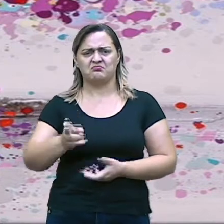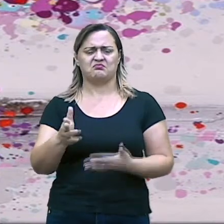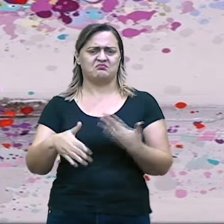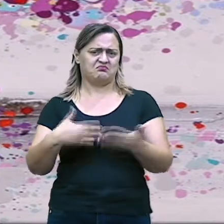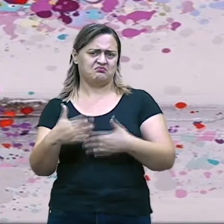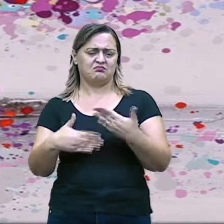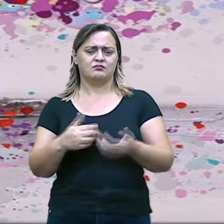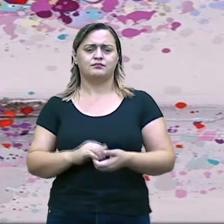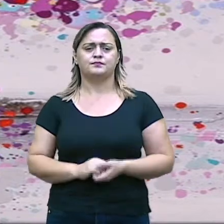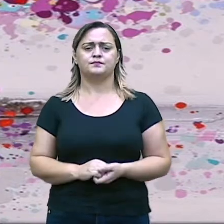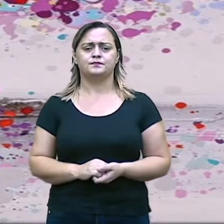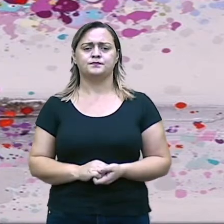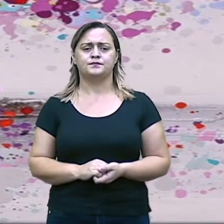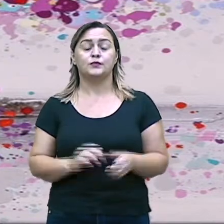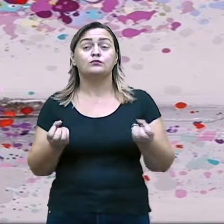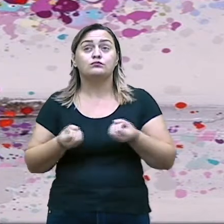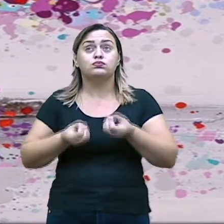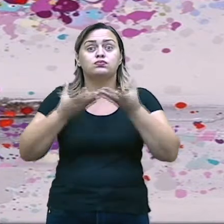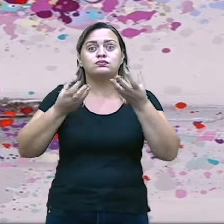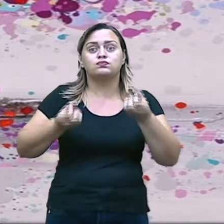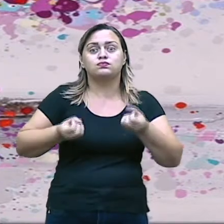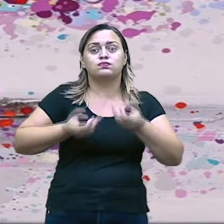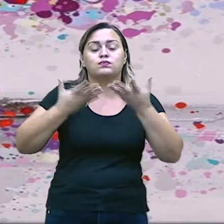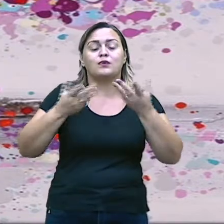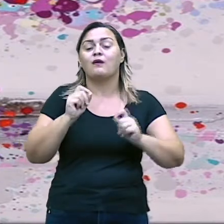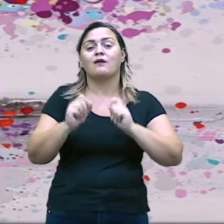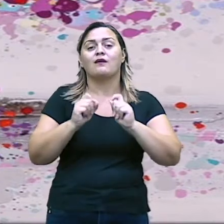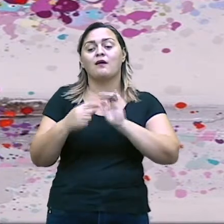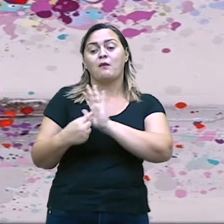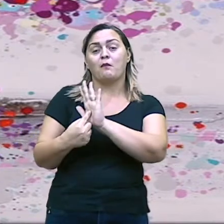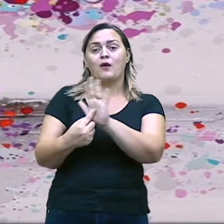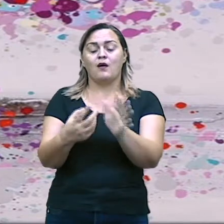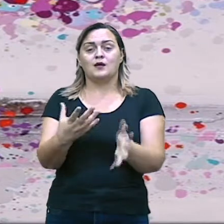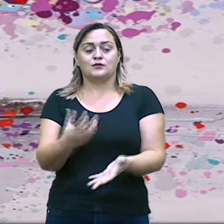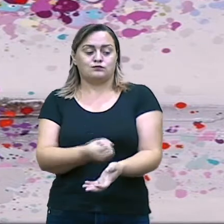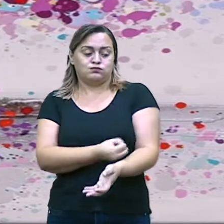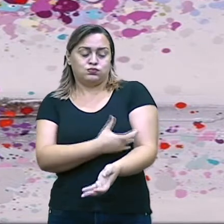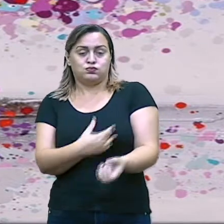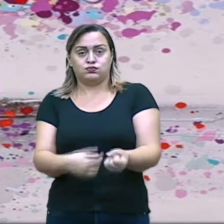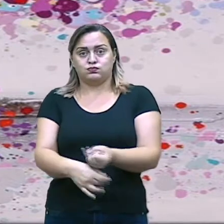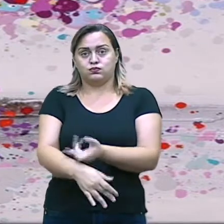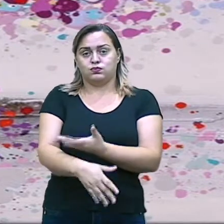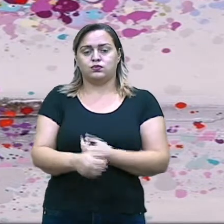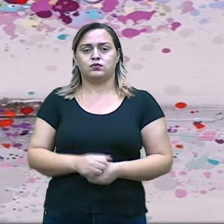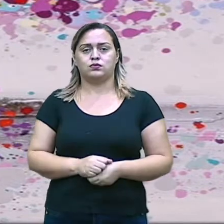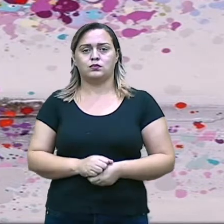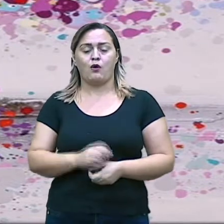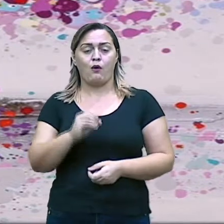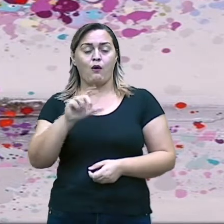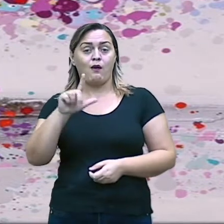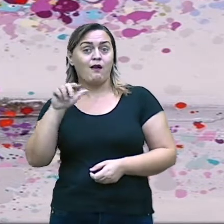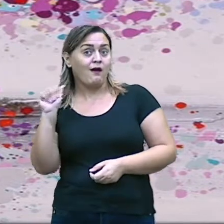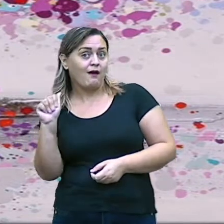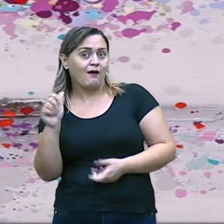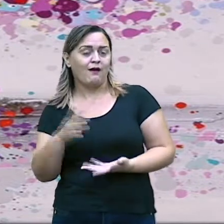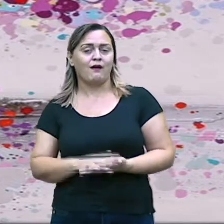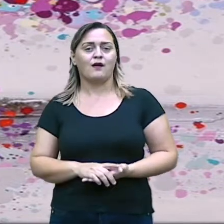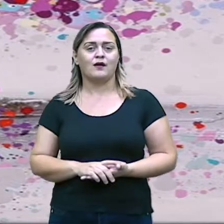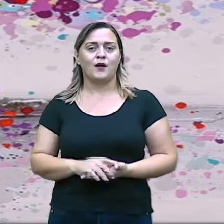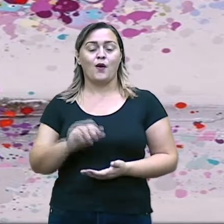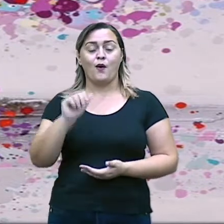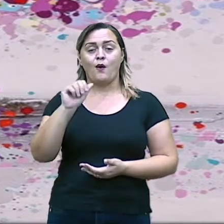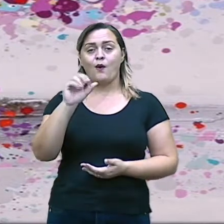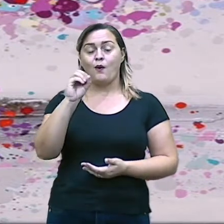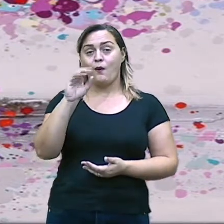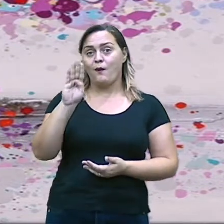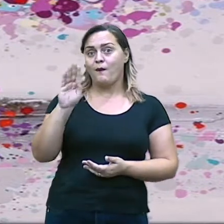Interjeição. Expressa emoções. Olá! Nossa! Oba! Isso são as